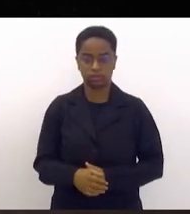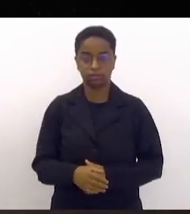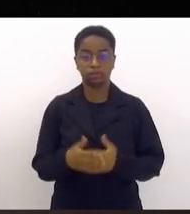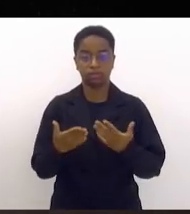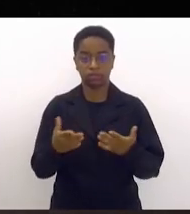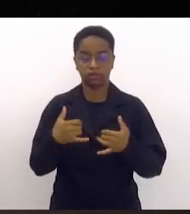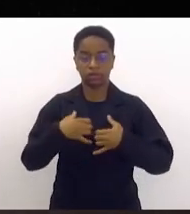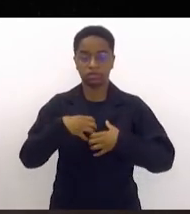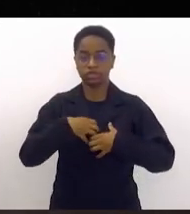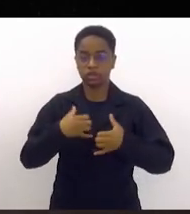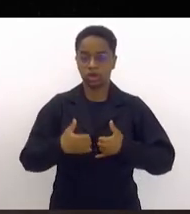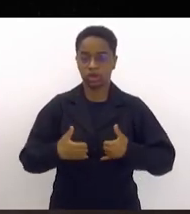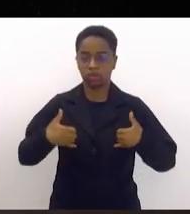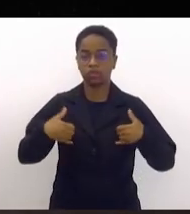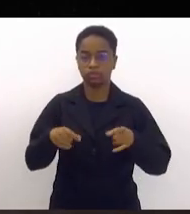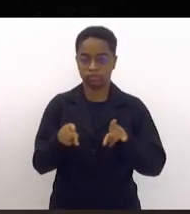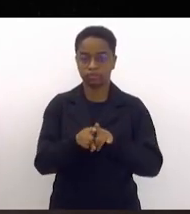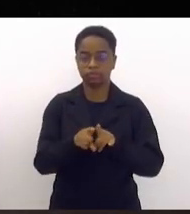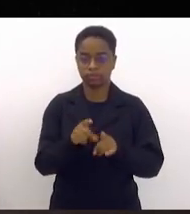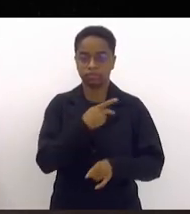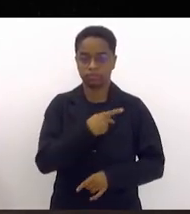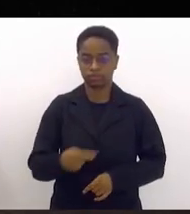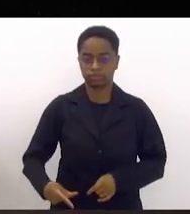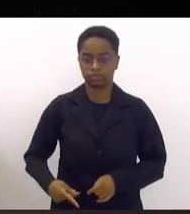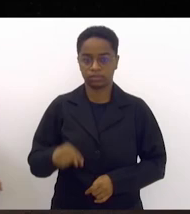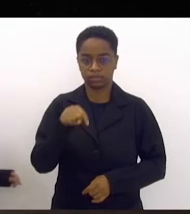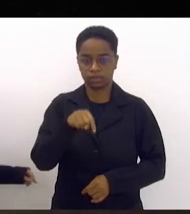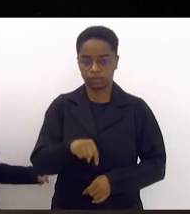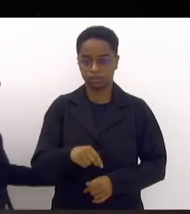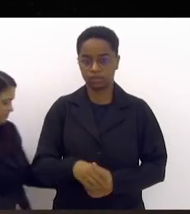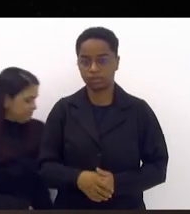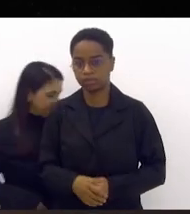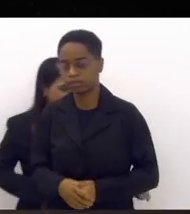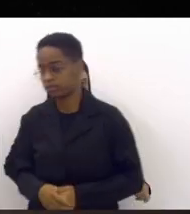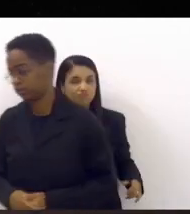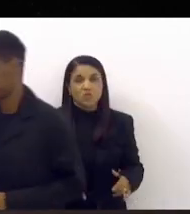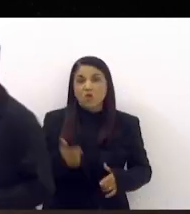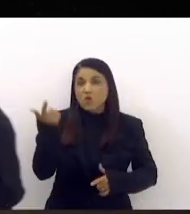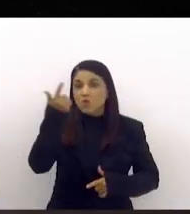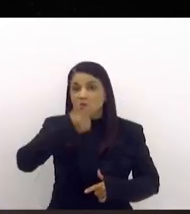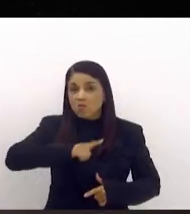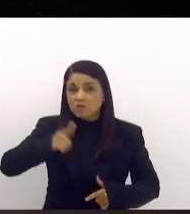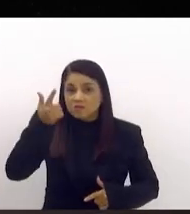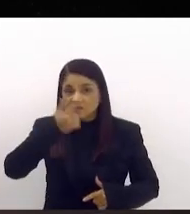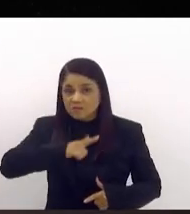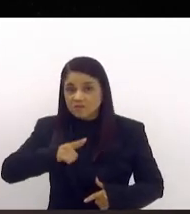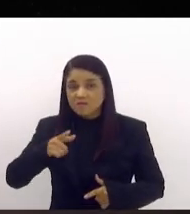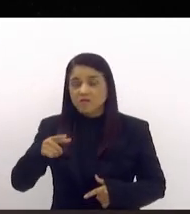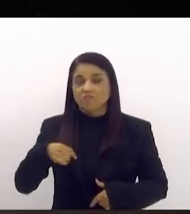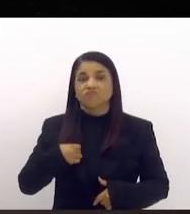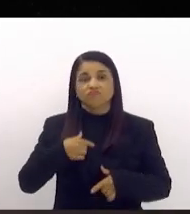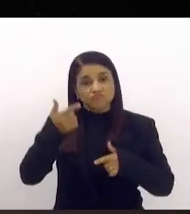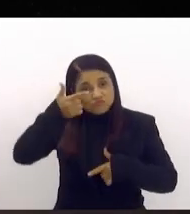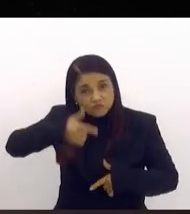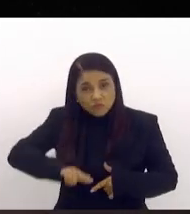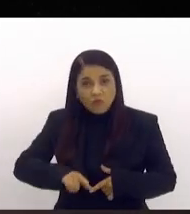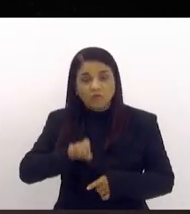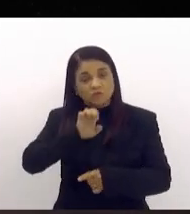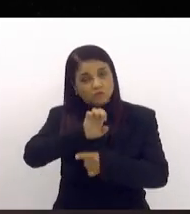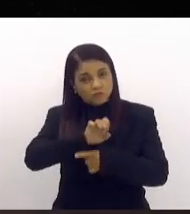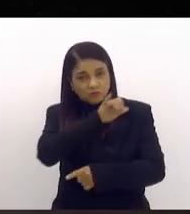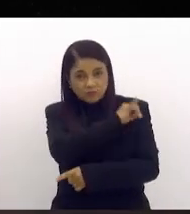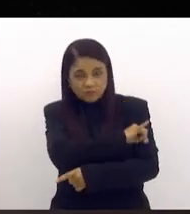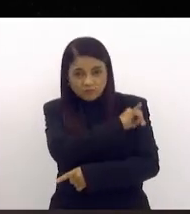orgulho estou presidindo essa frente parlamentar, para que a gente consiga novamente colocar o Estado do Rio de